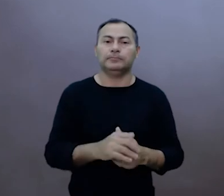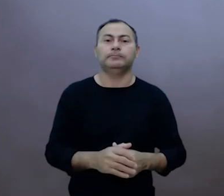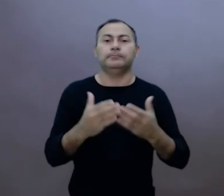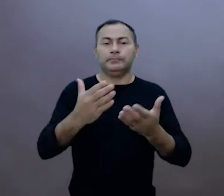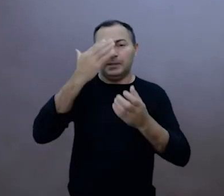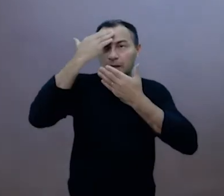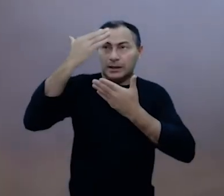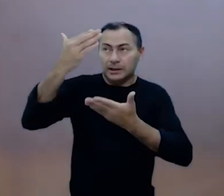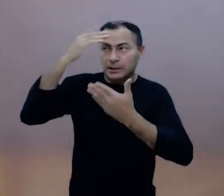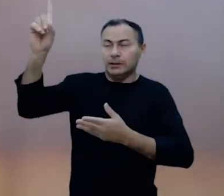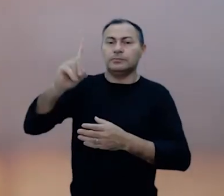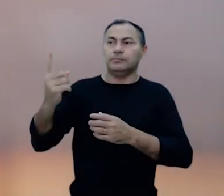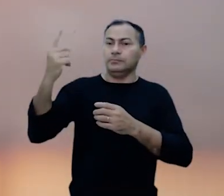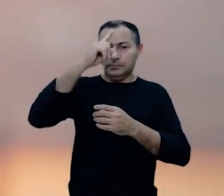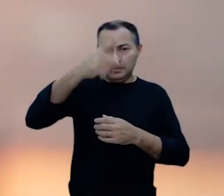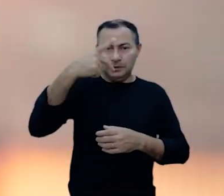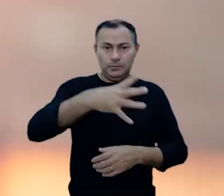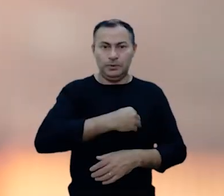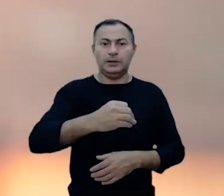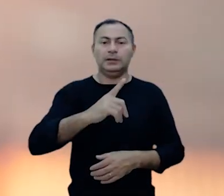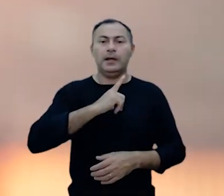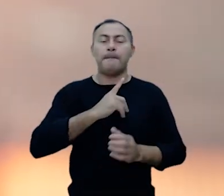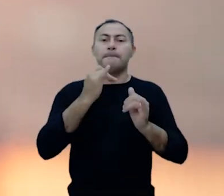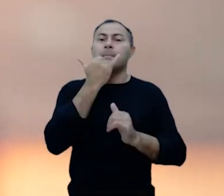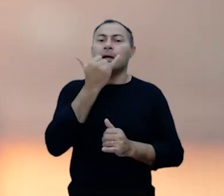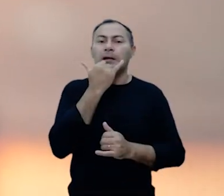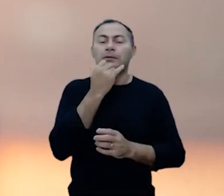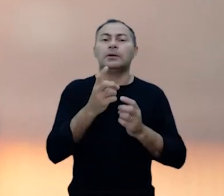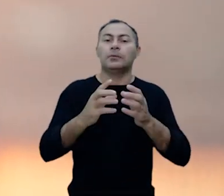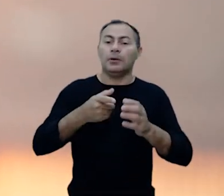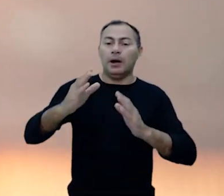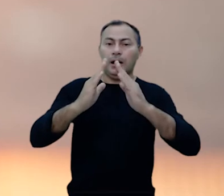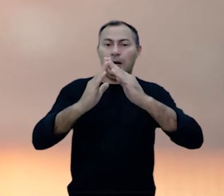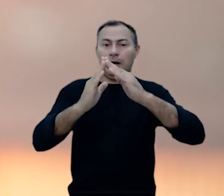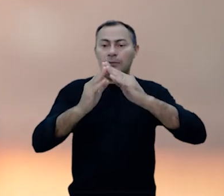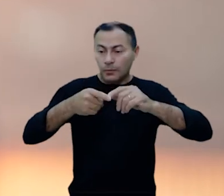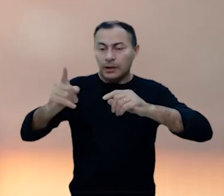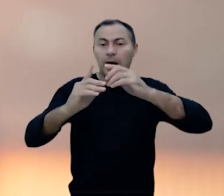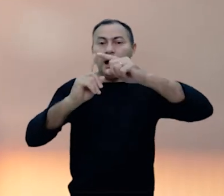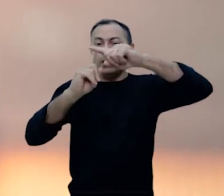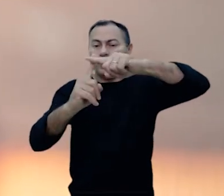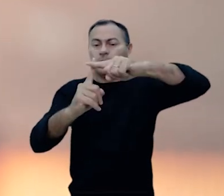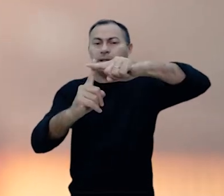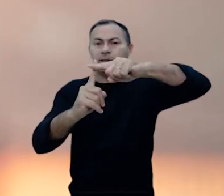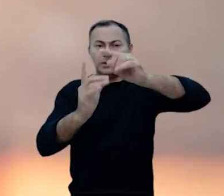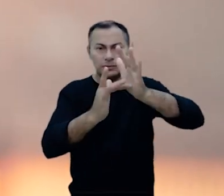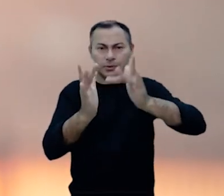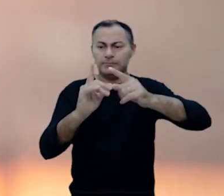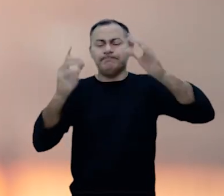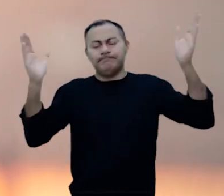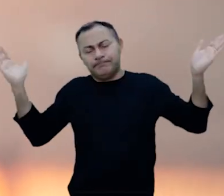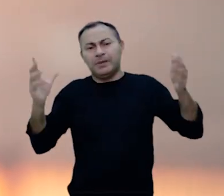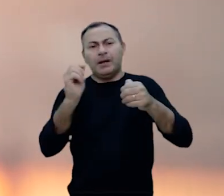perdoados então agradeça a Deus por ter enviado seu filho e por ele ter nos perdoado quando foi a cruz sendo o perfeito sacrifício